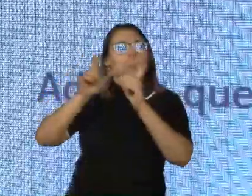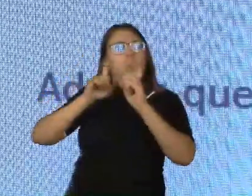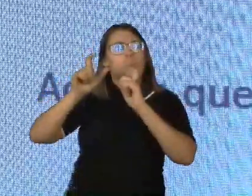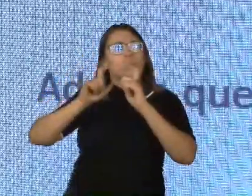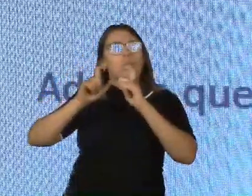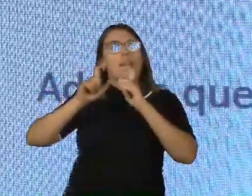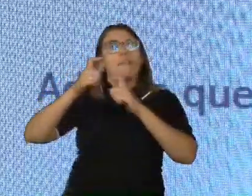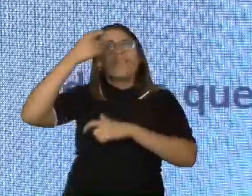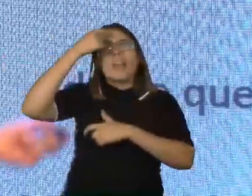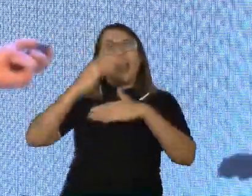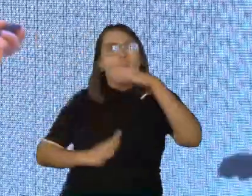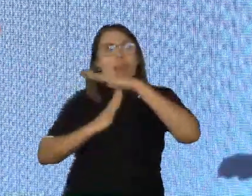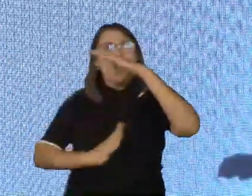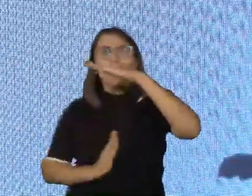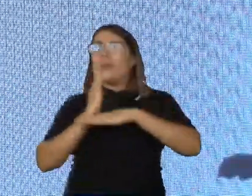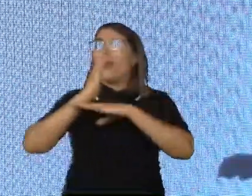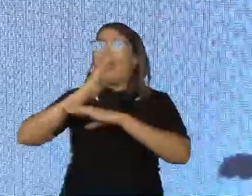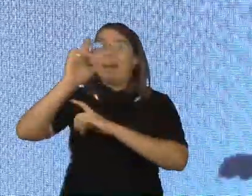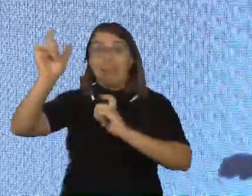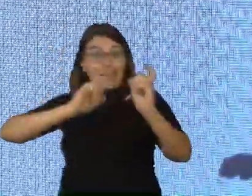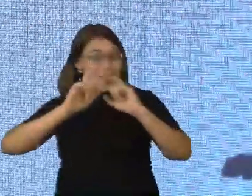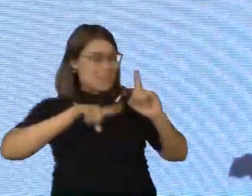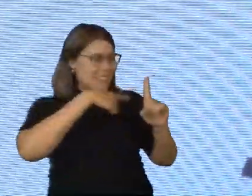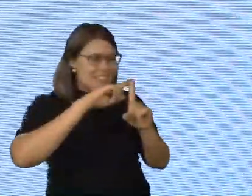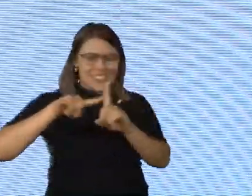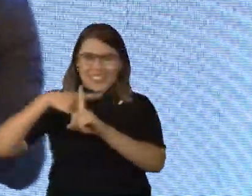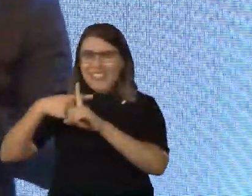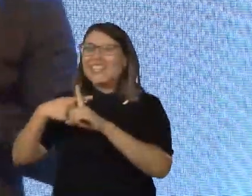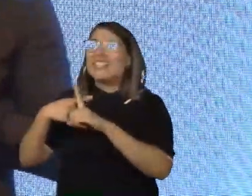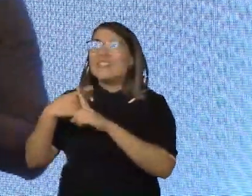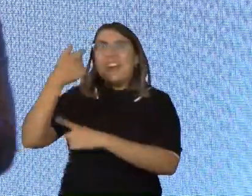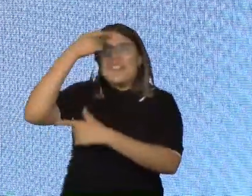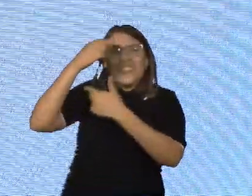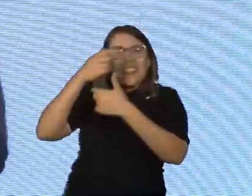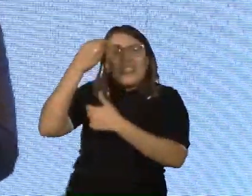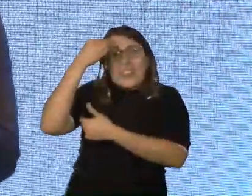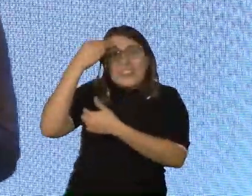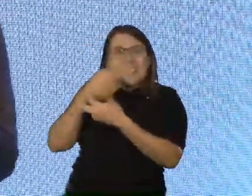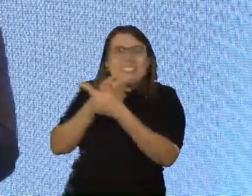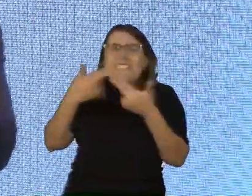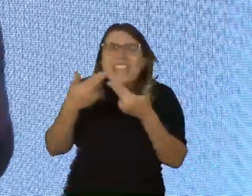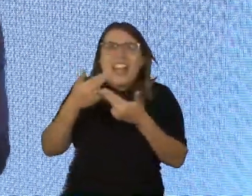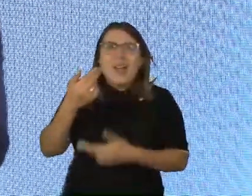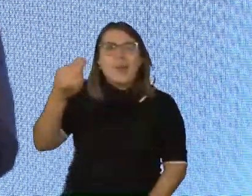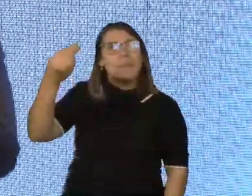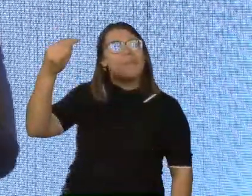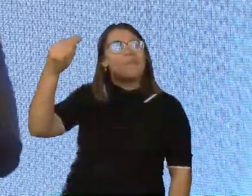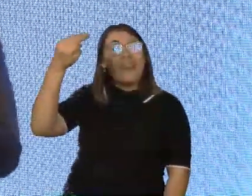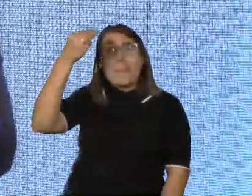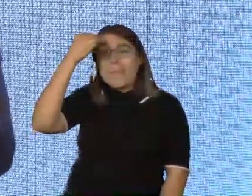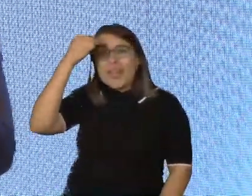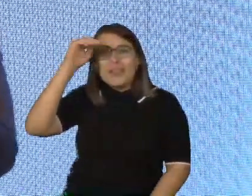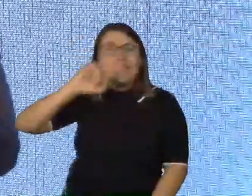uma mente diversa que está sempre vendo o positivo. Bom, eu quero saber, Alex, como eu transformo a minha mente limitada